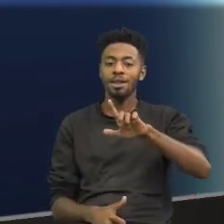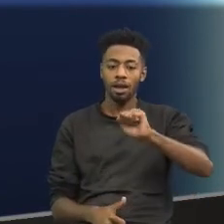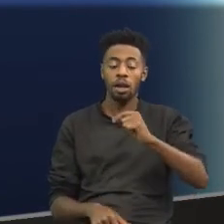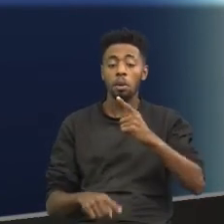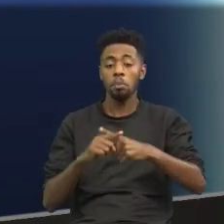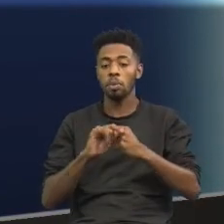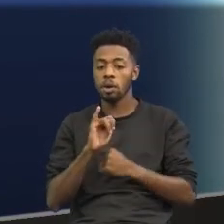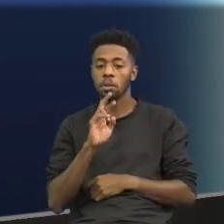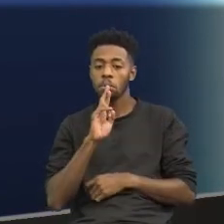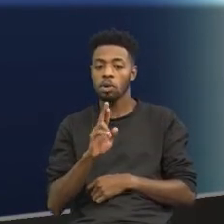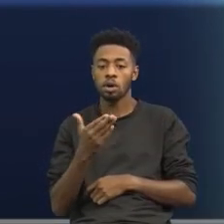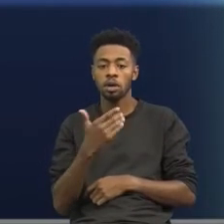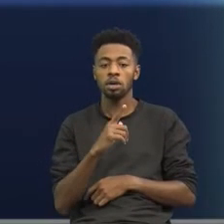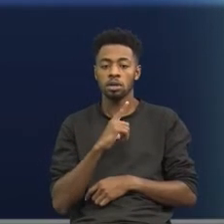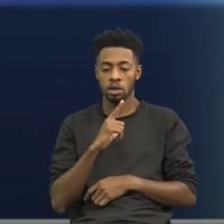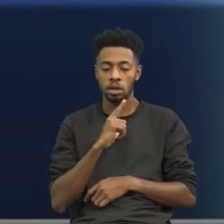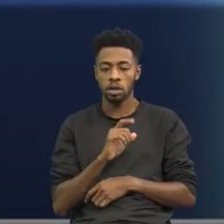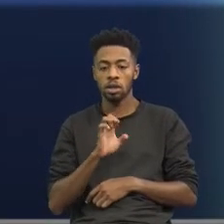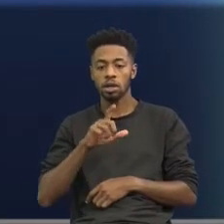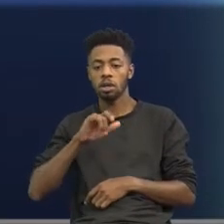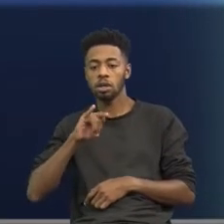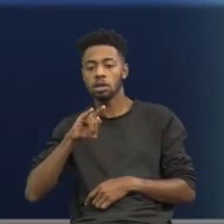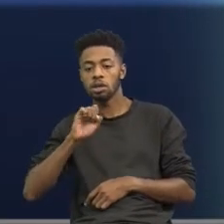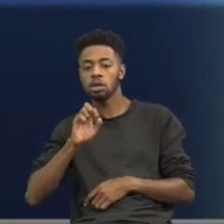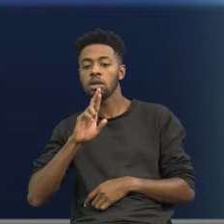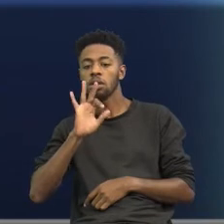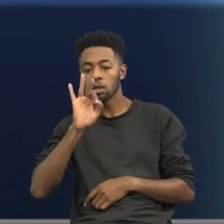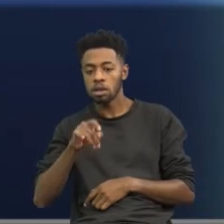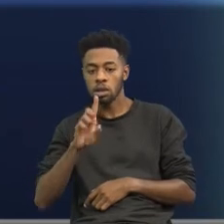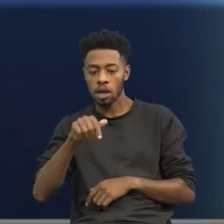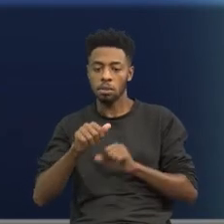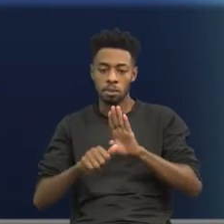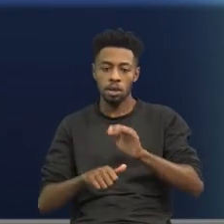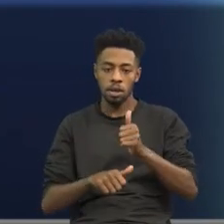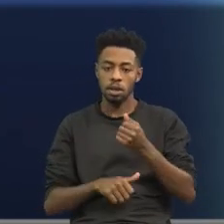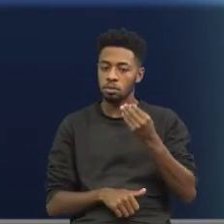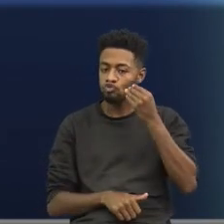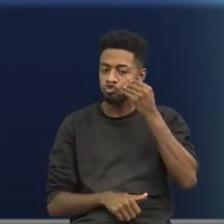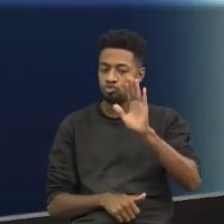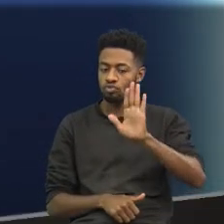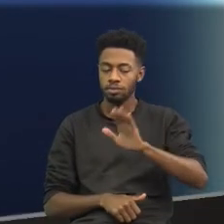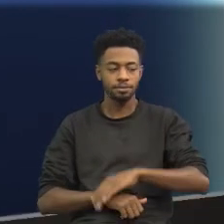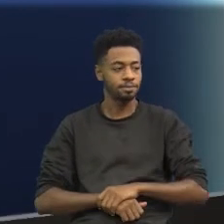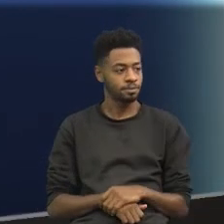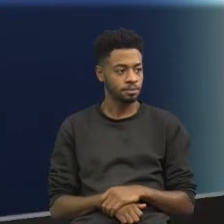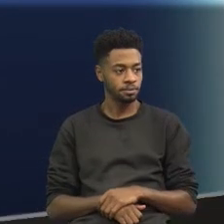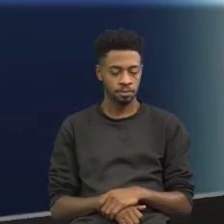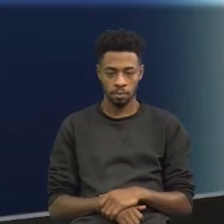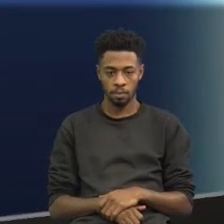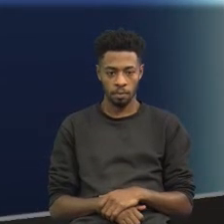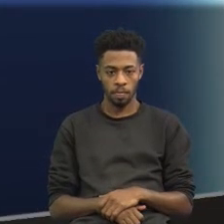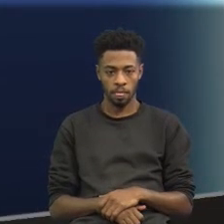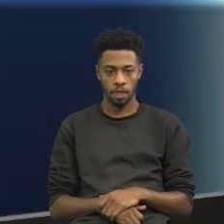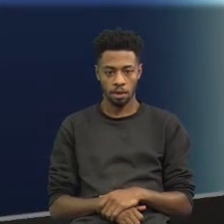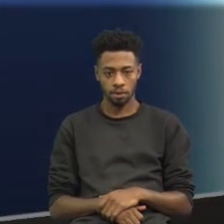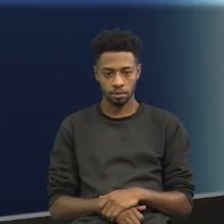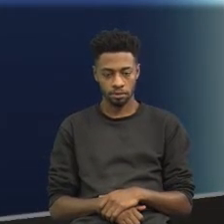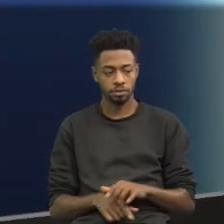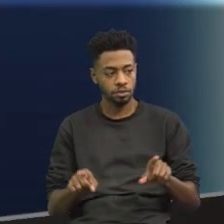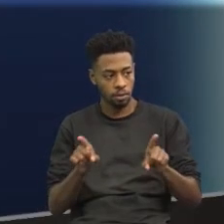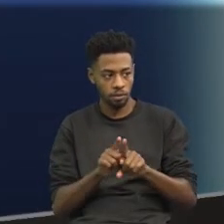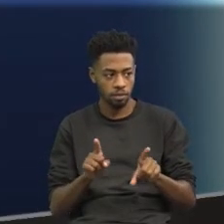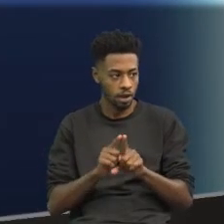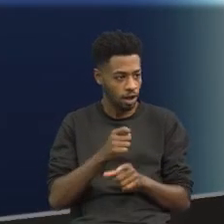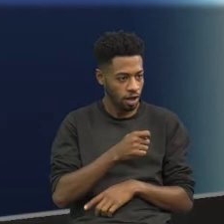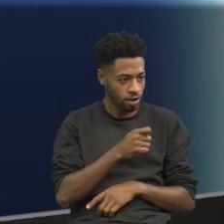Portanto, a resposta onde eu tenho o elipse é a alternativa B, de... Beijo! A décima primeira